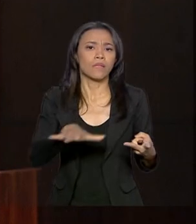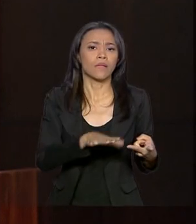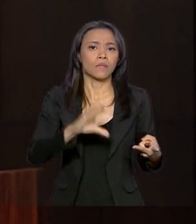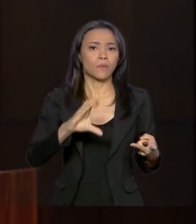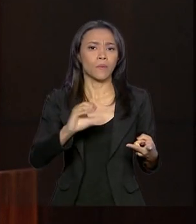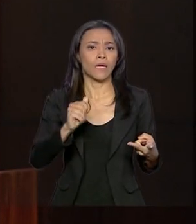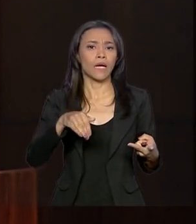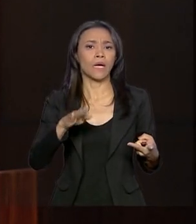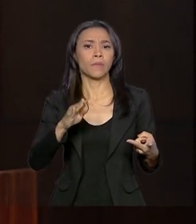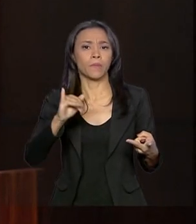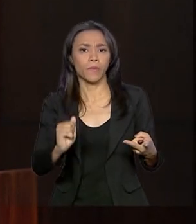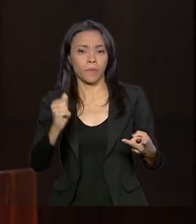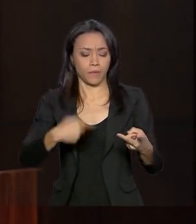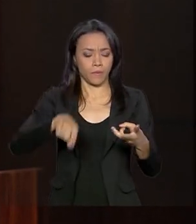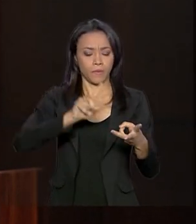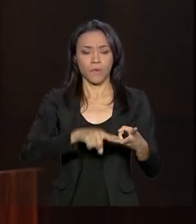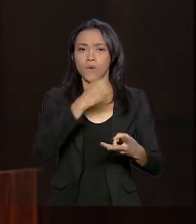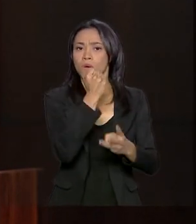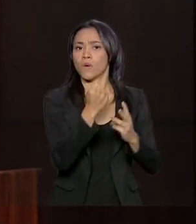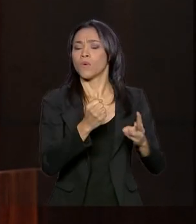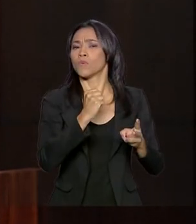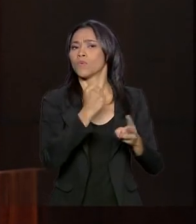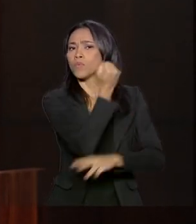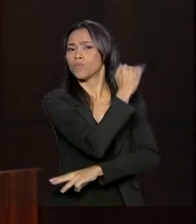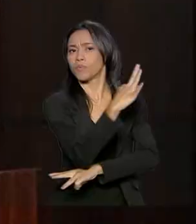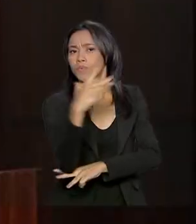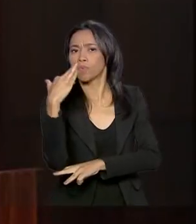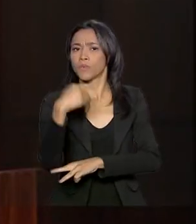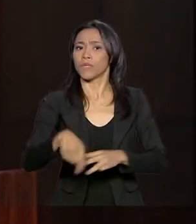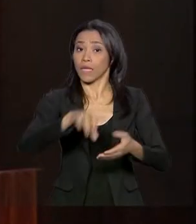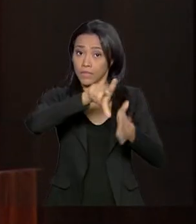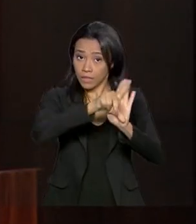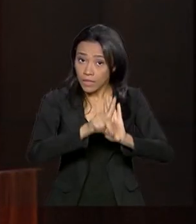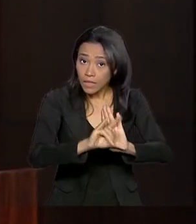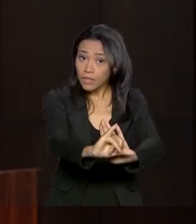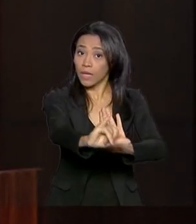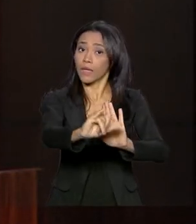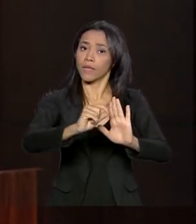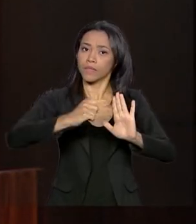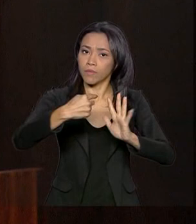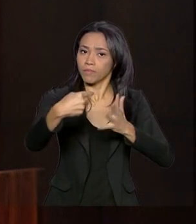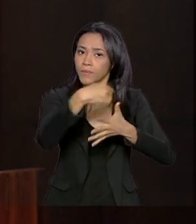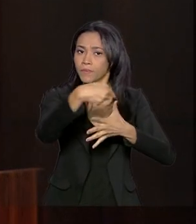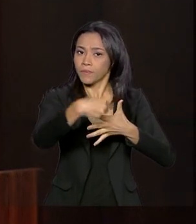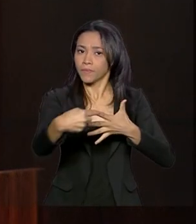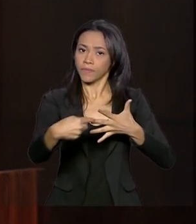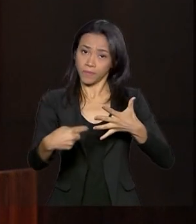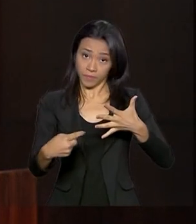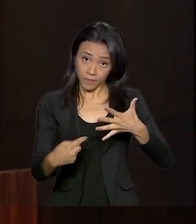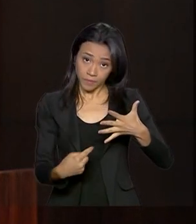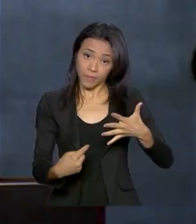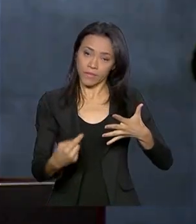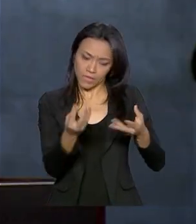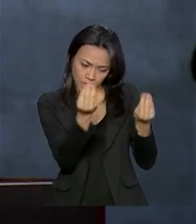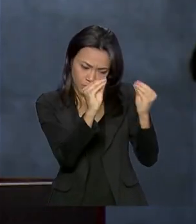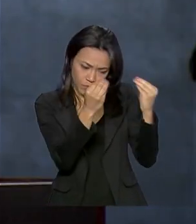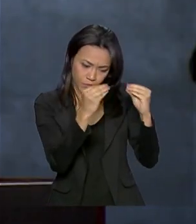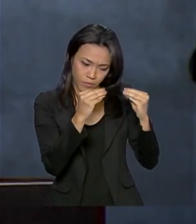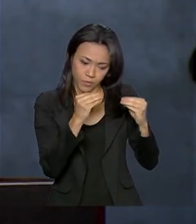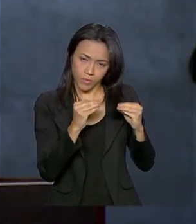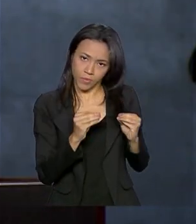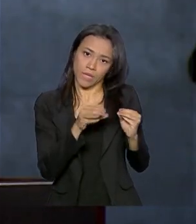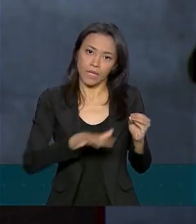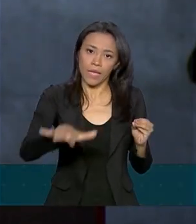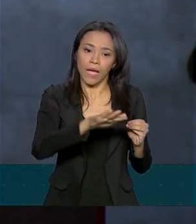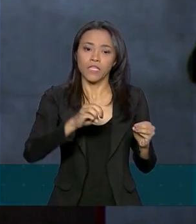questão do meio ambiente, do licenciamento ambiental. Tem todo um ambiente de negócio que está sendo construído. Temos uma